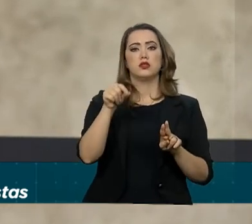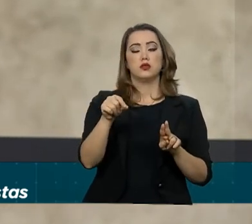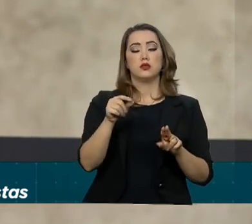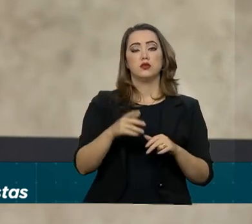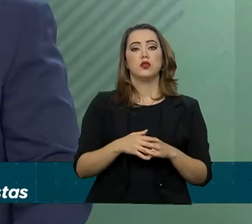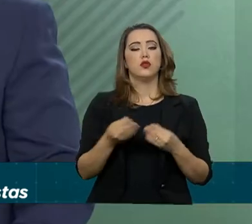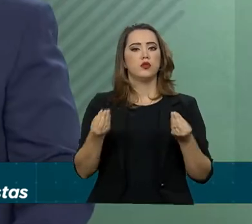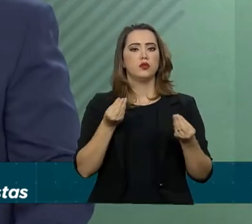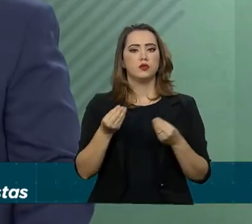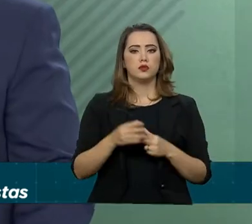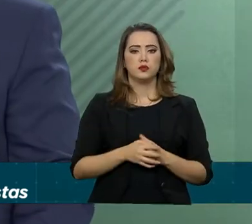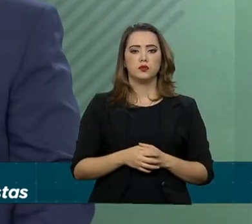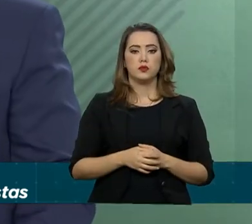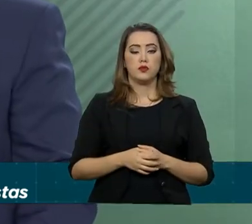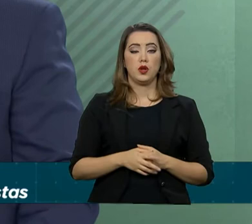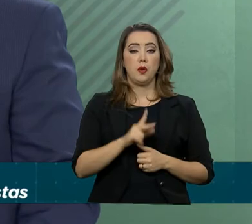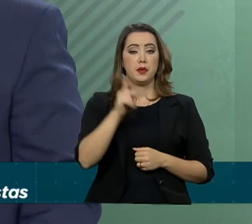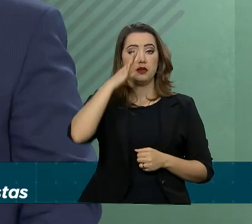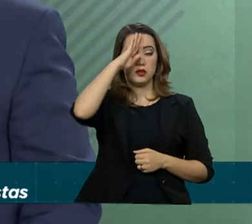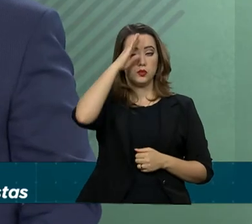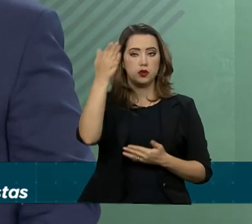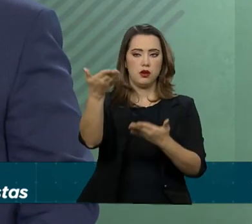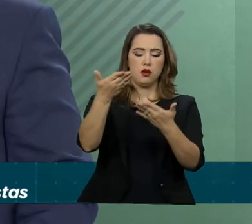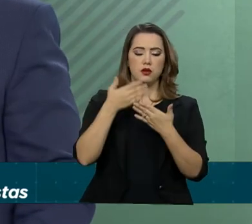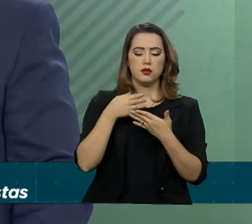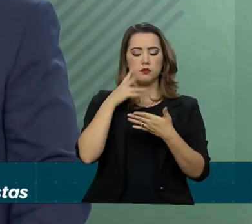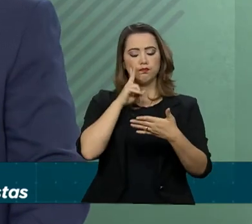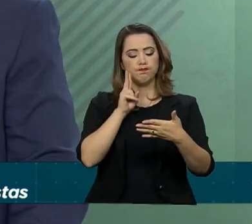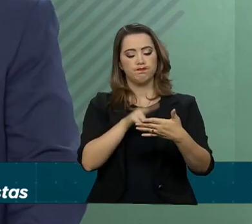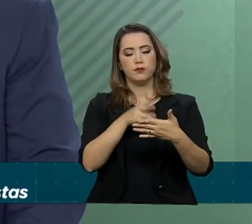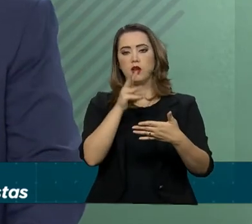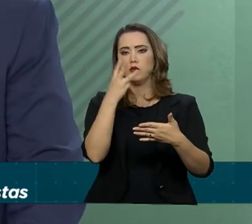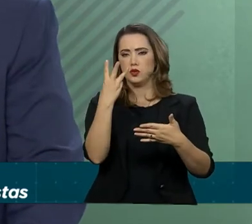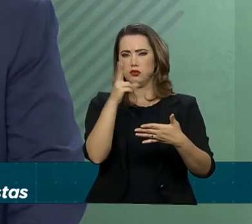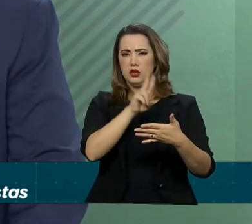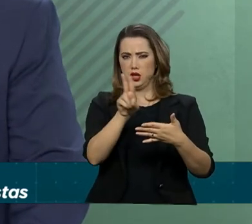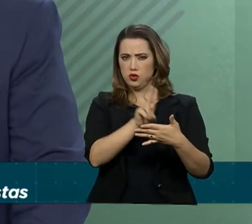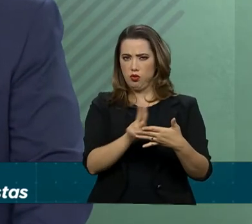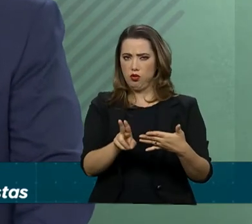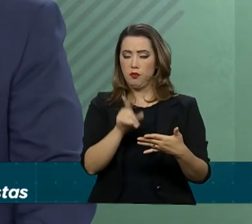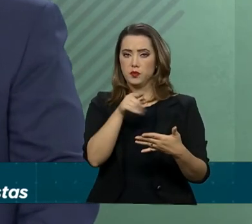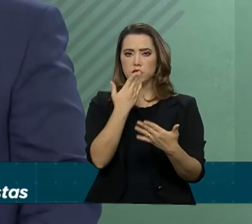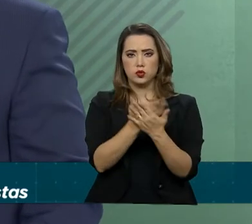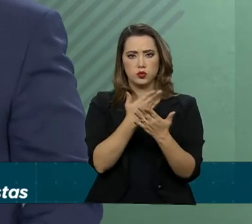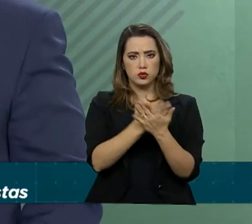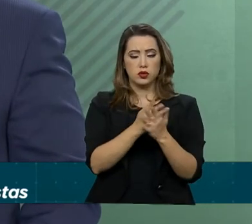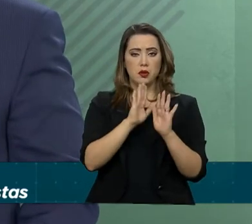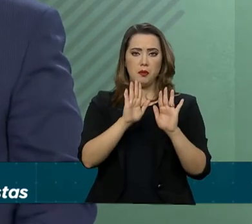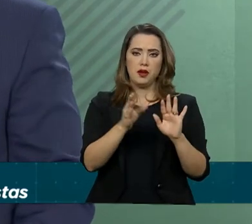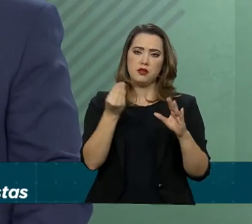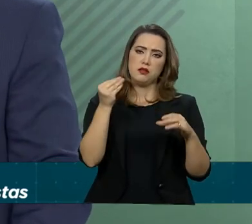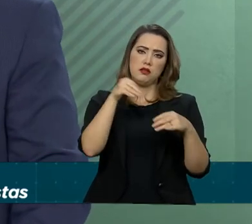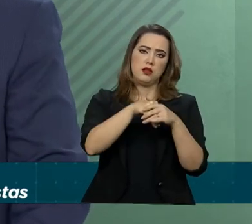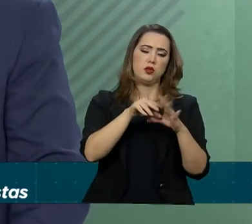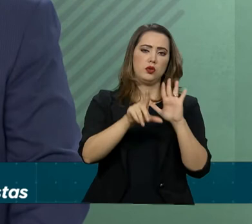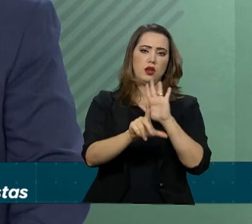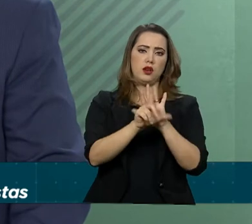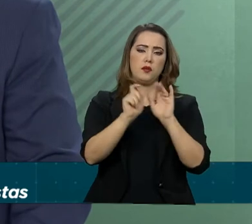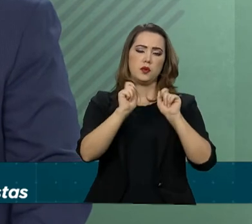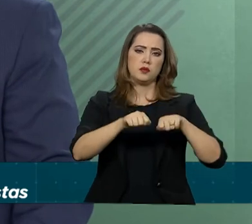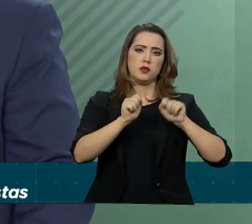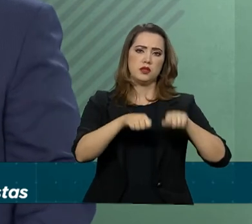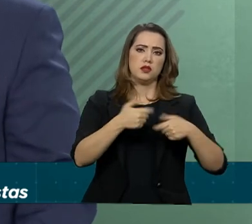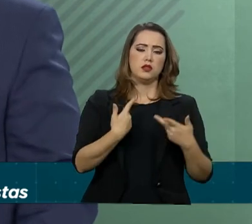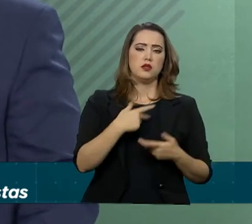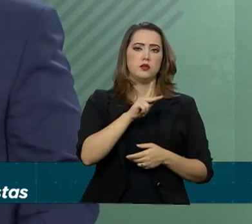sobre isso. De fato, ele recebeu a lista, está a analisá-la, não obstante dentro do que a legislação permite, o senhor